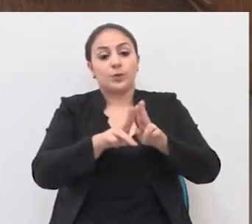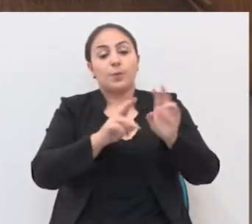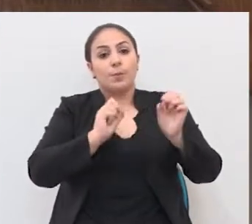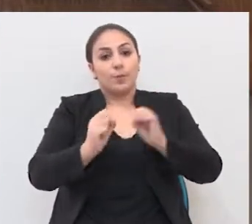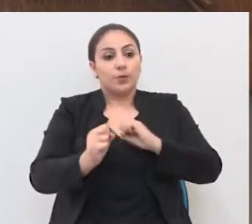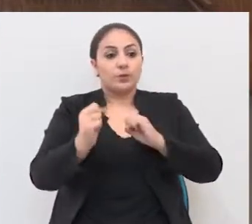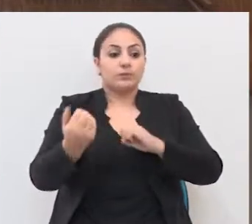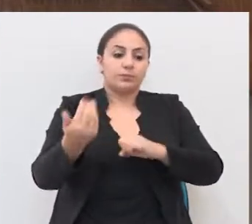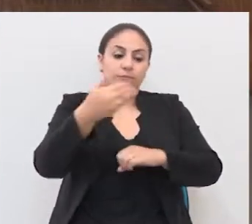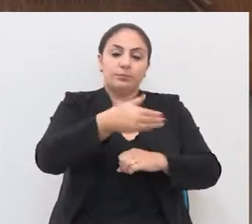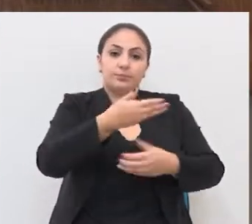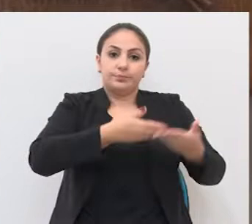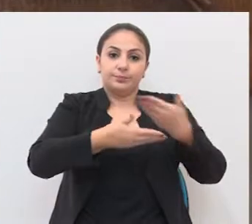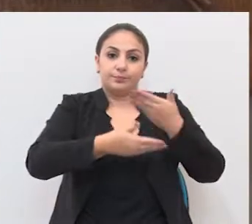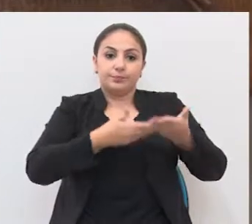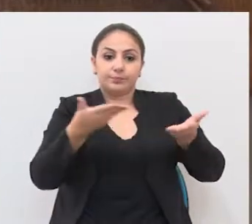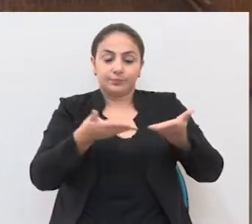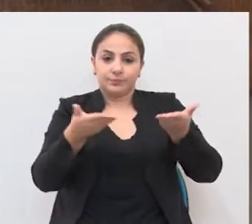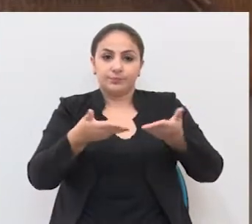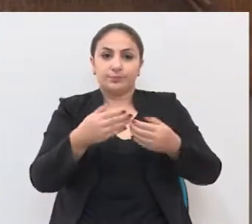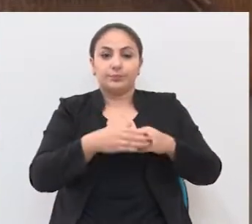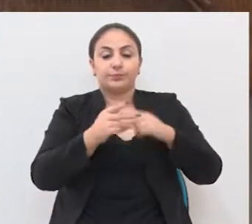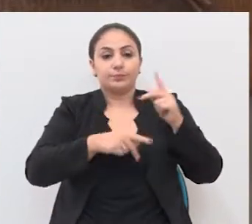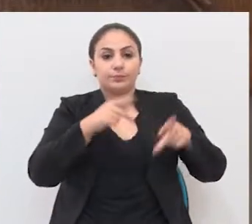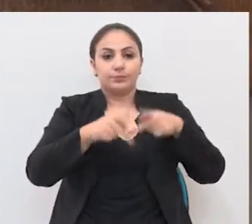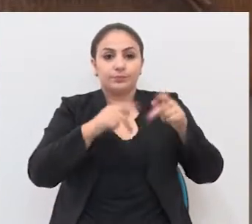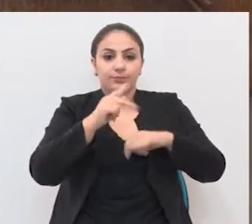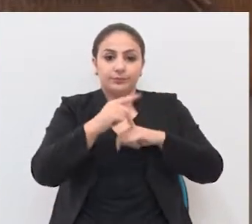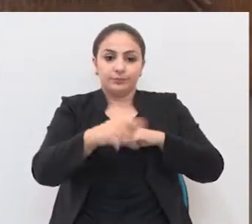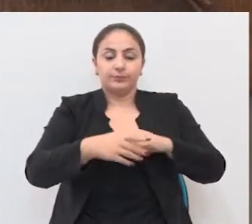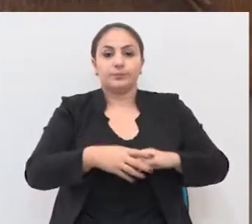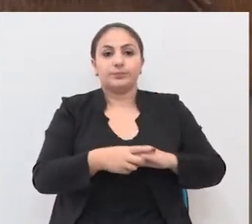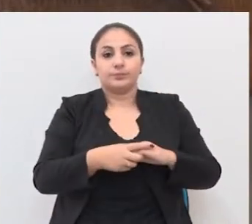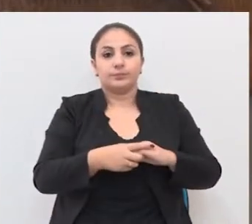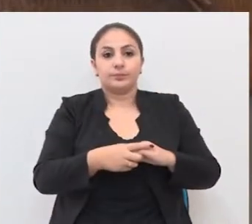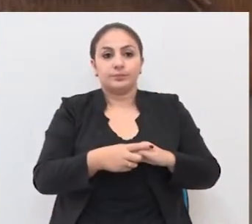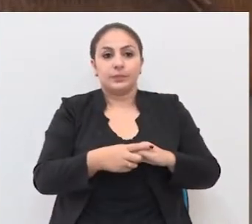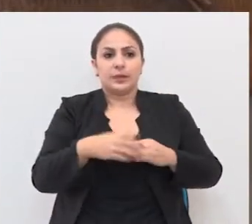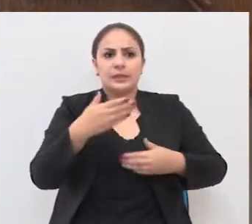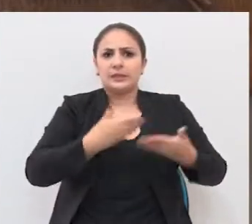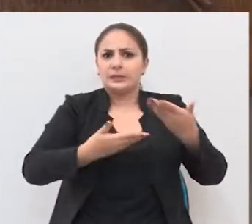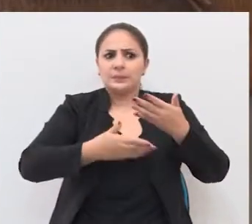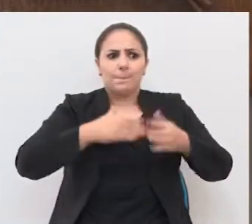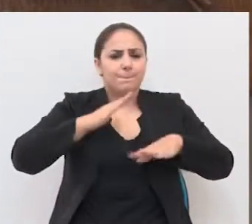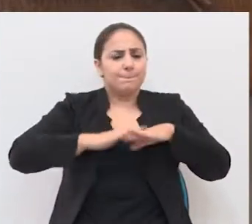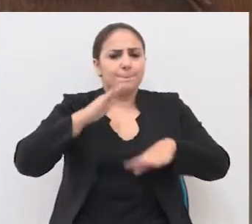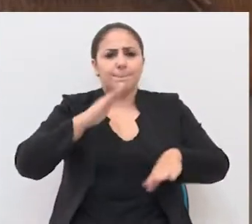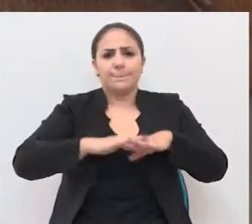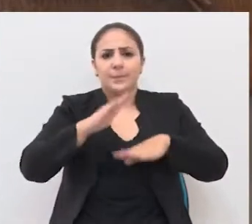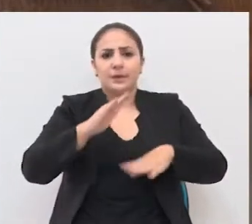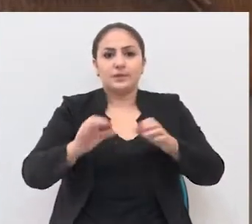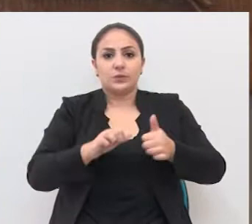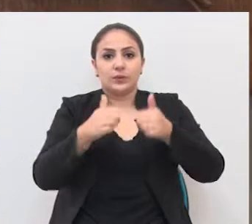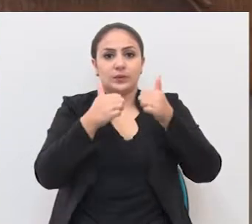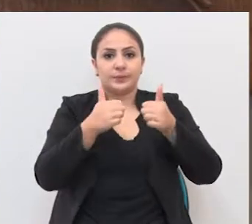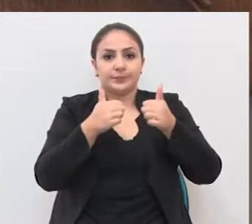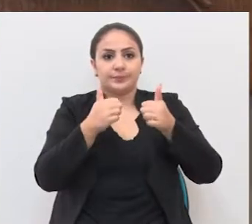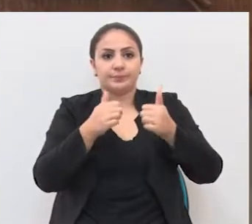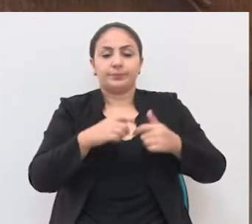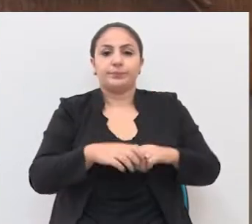professores da UPF, possam atender hoje a população do Passo Fundo, trazendo muito mais